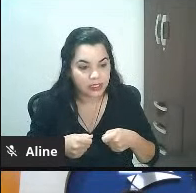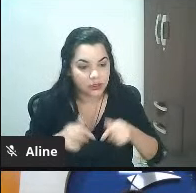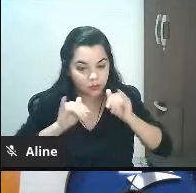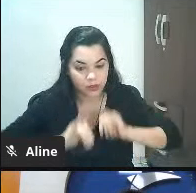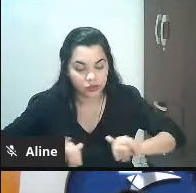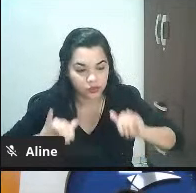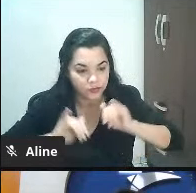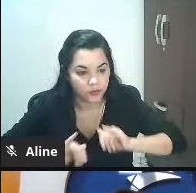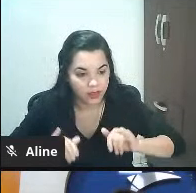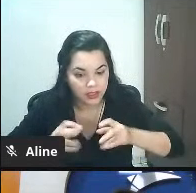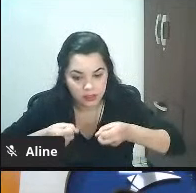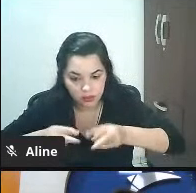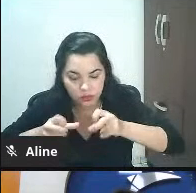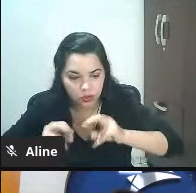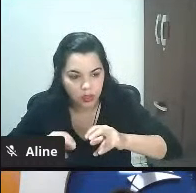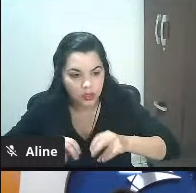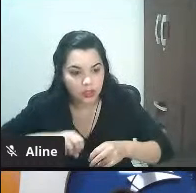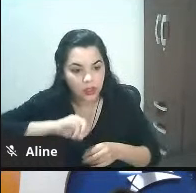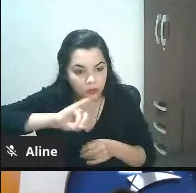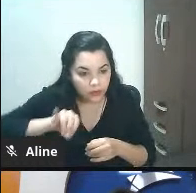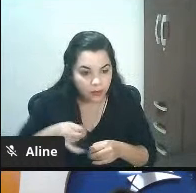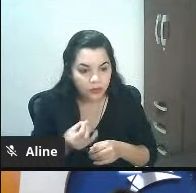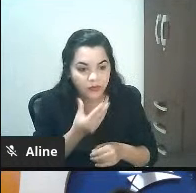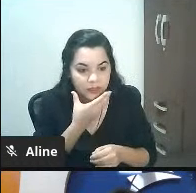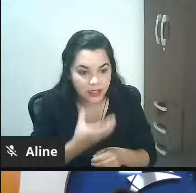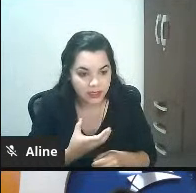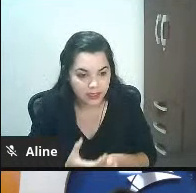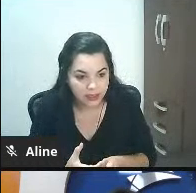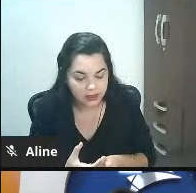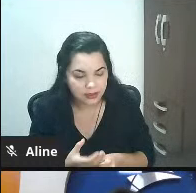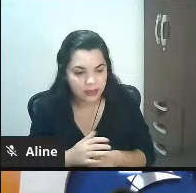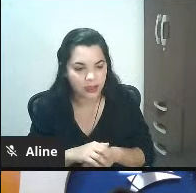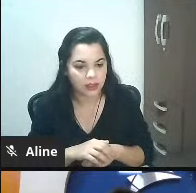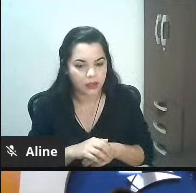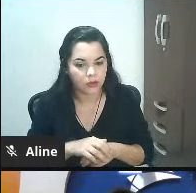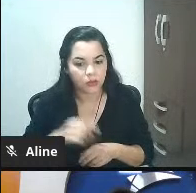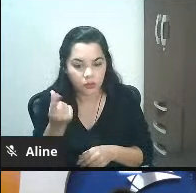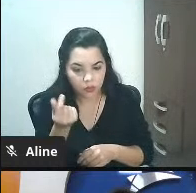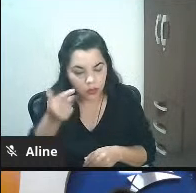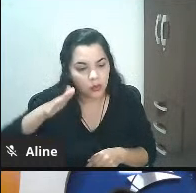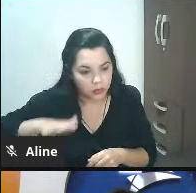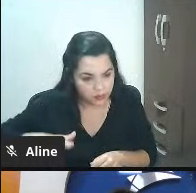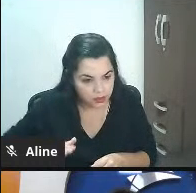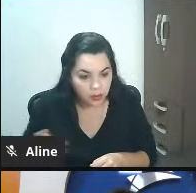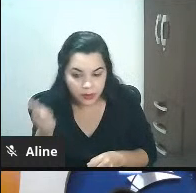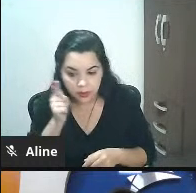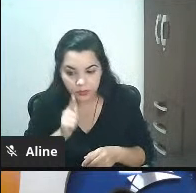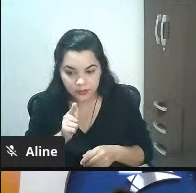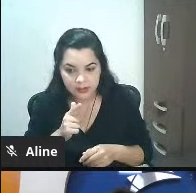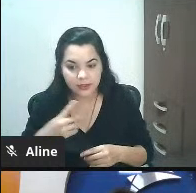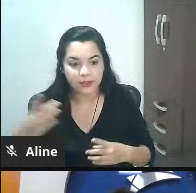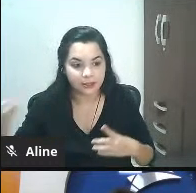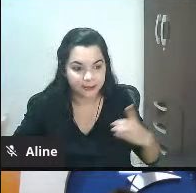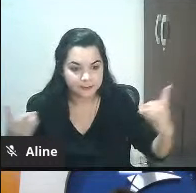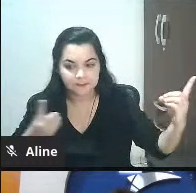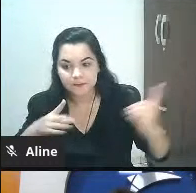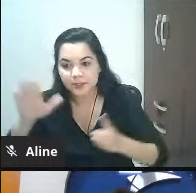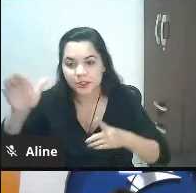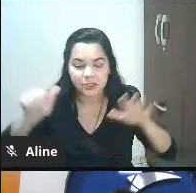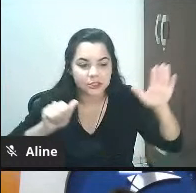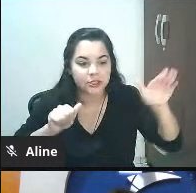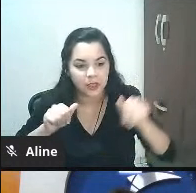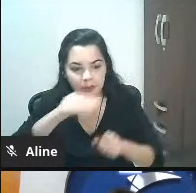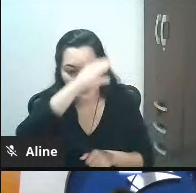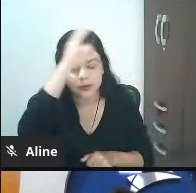vamos aproveitar Black Friday vamos aproveitar Natal para tentar atrair esses caras de volta então eu segmentei ali então é importante você pensar o seguinte